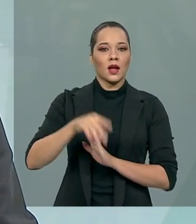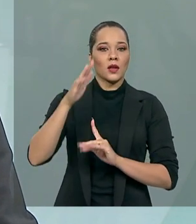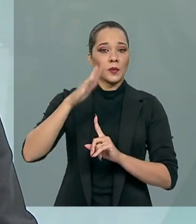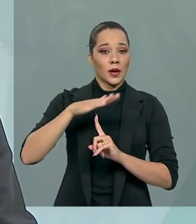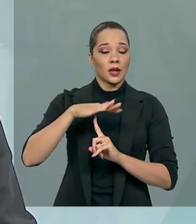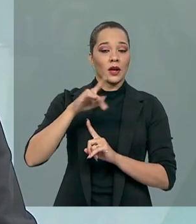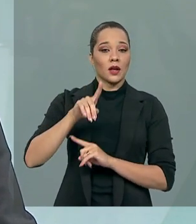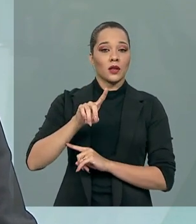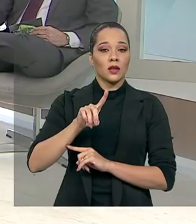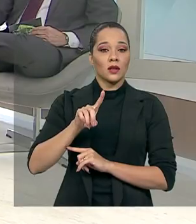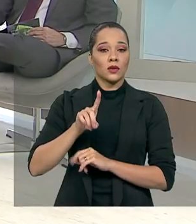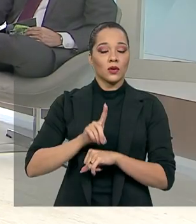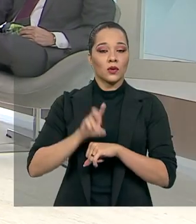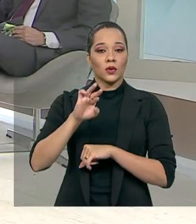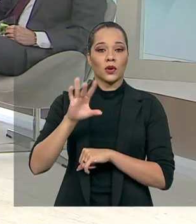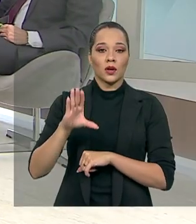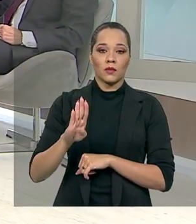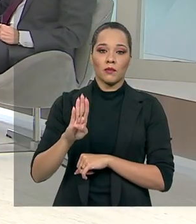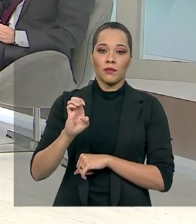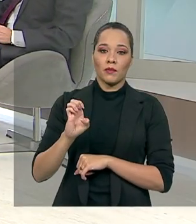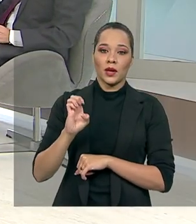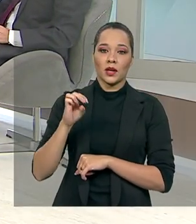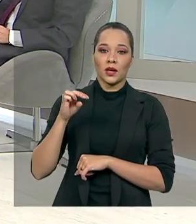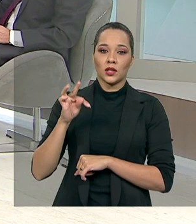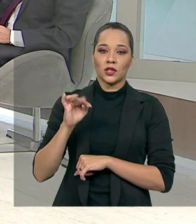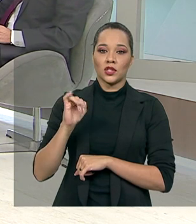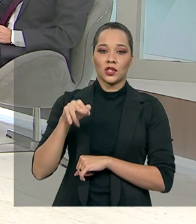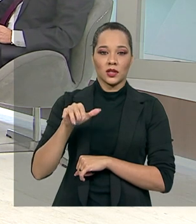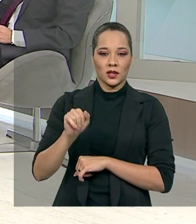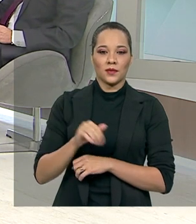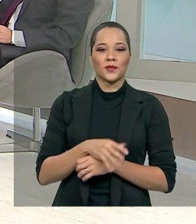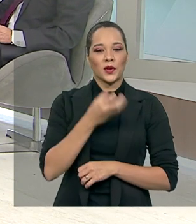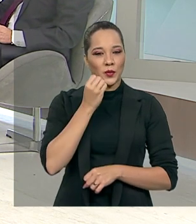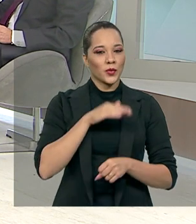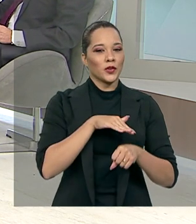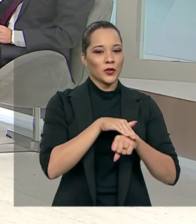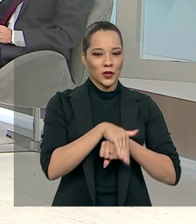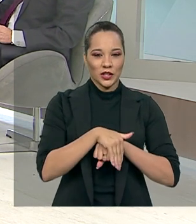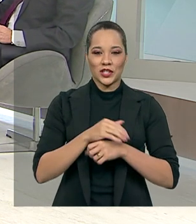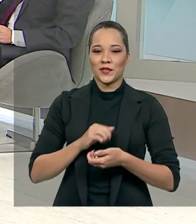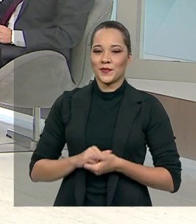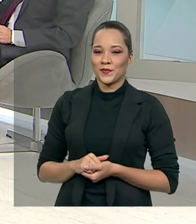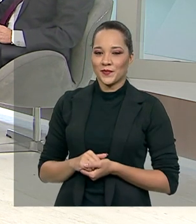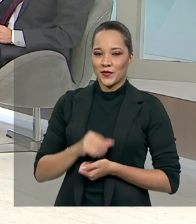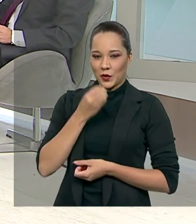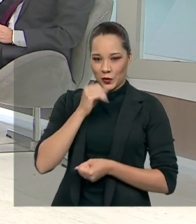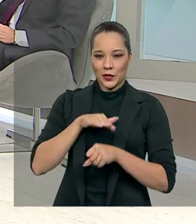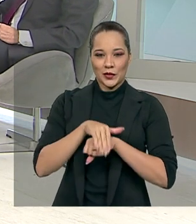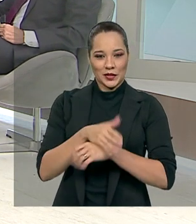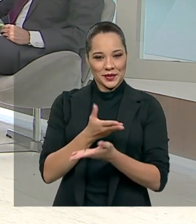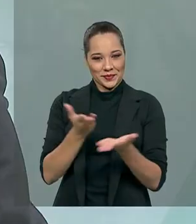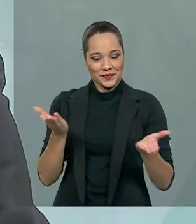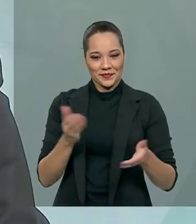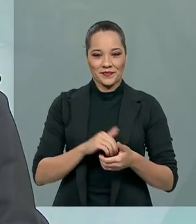doutora Bettina Gruppenmacher. Boa noite, doutora Bettina. Boa noite, Paulo.